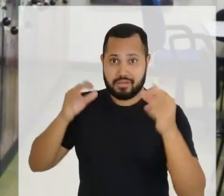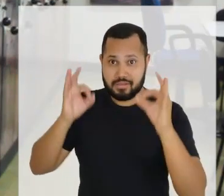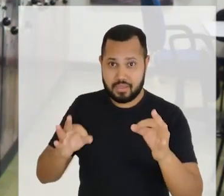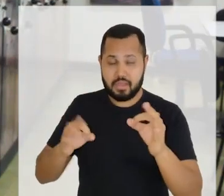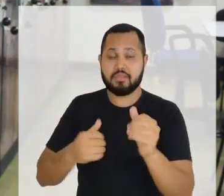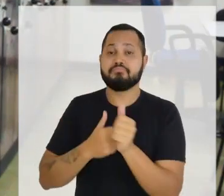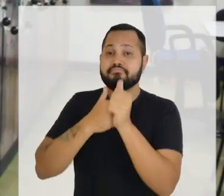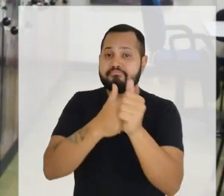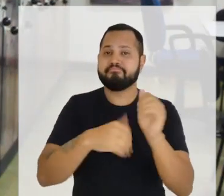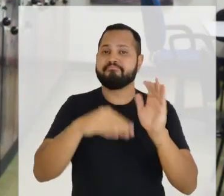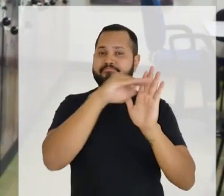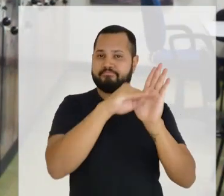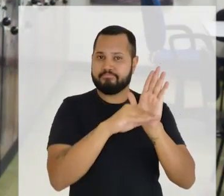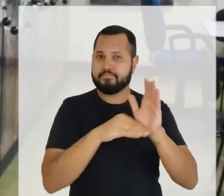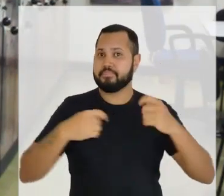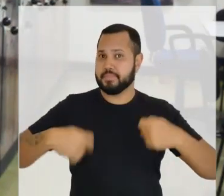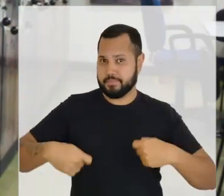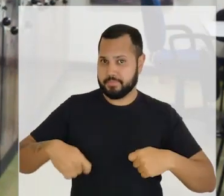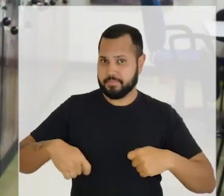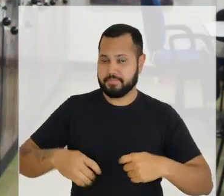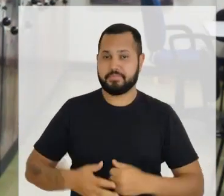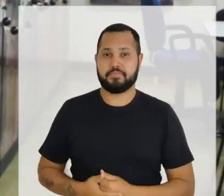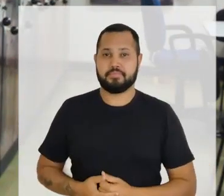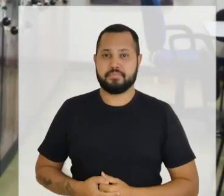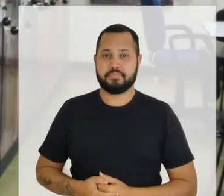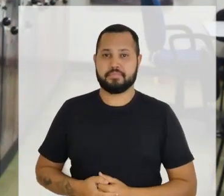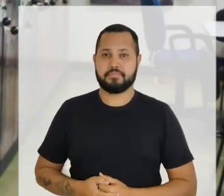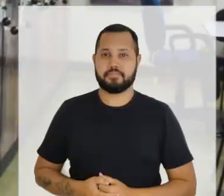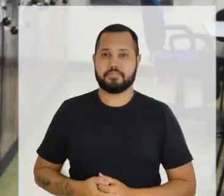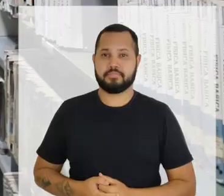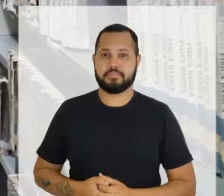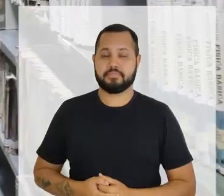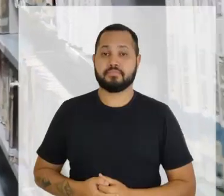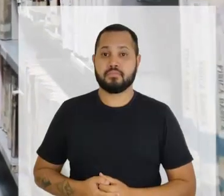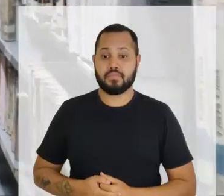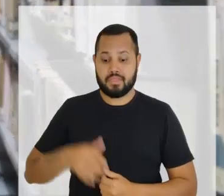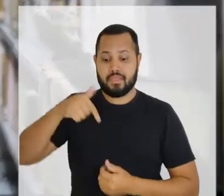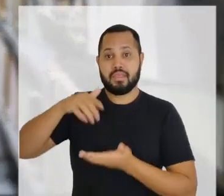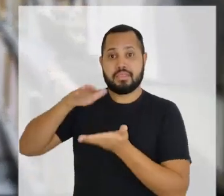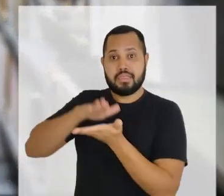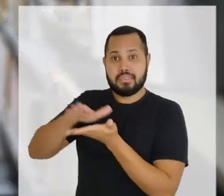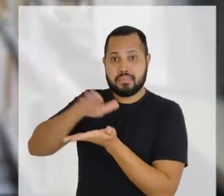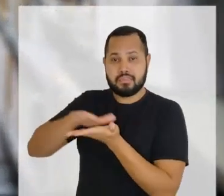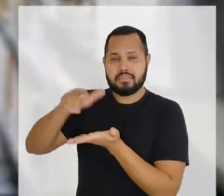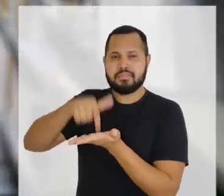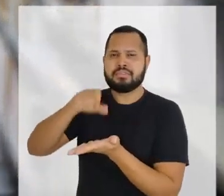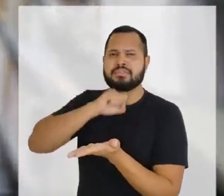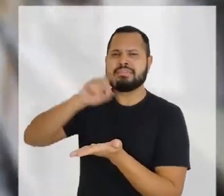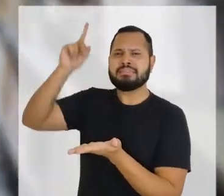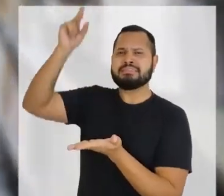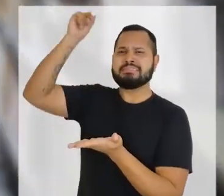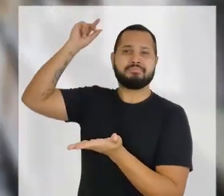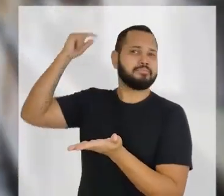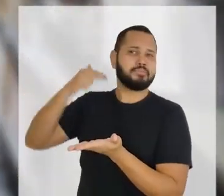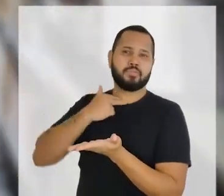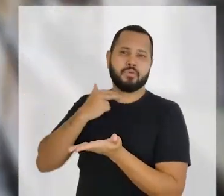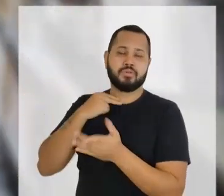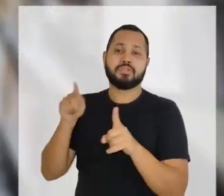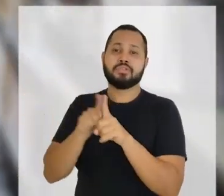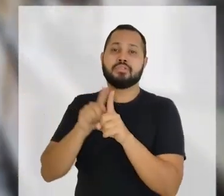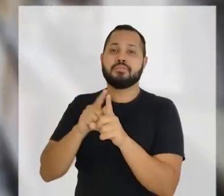estejam aptos à doação, é necessário alguns cuidados. É importante que a obra esteja